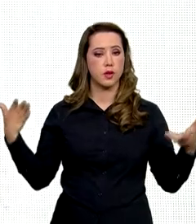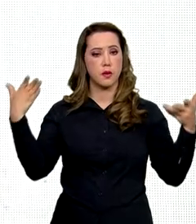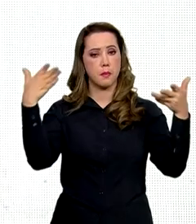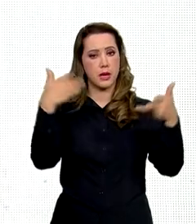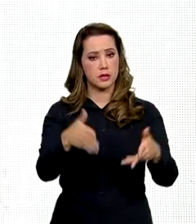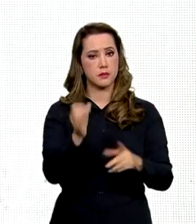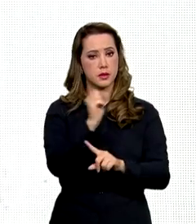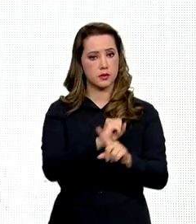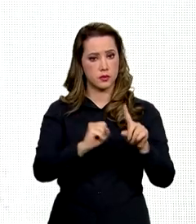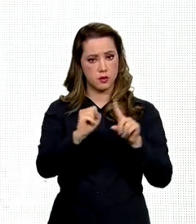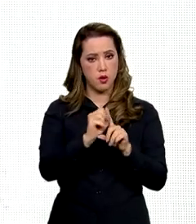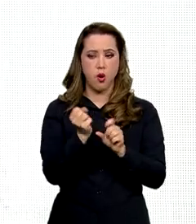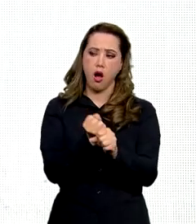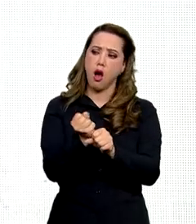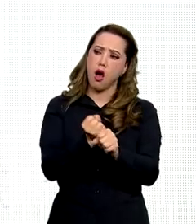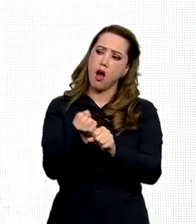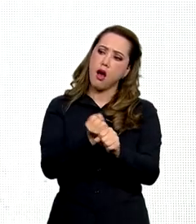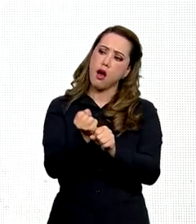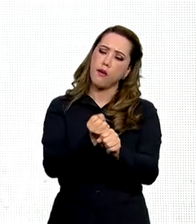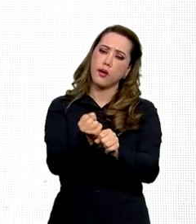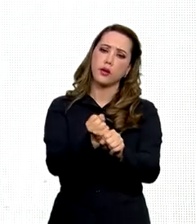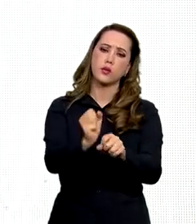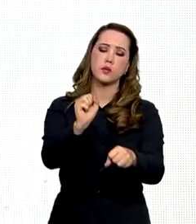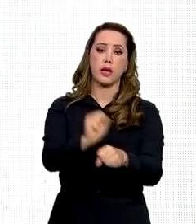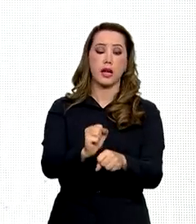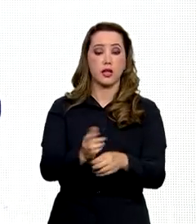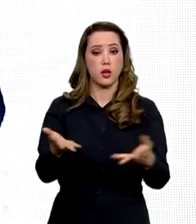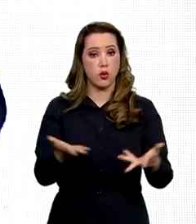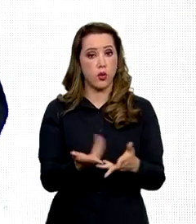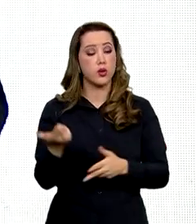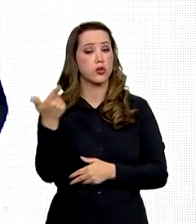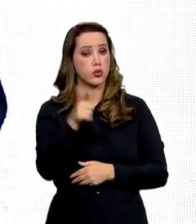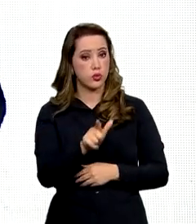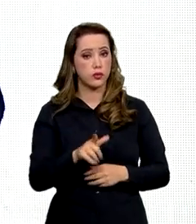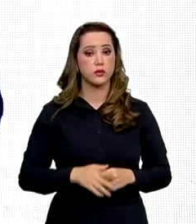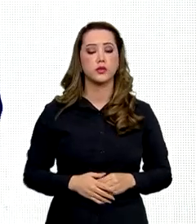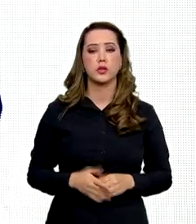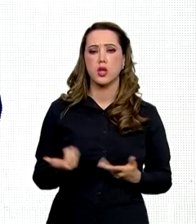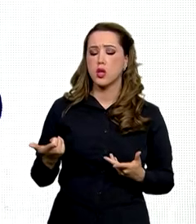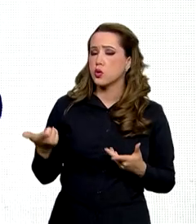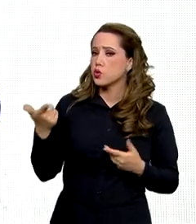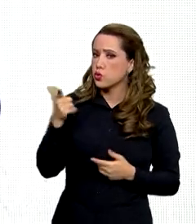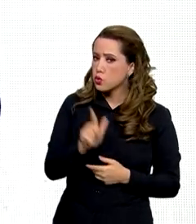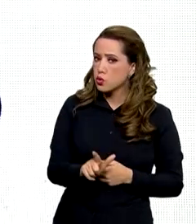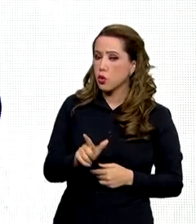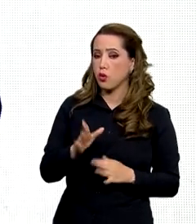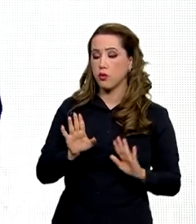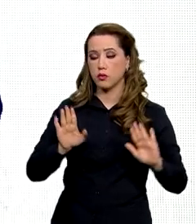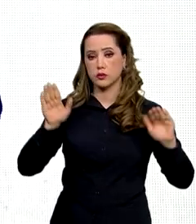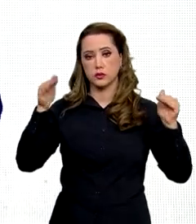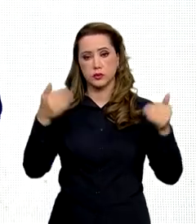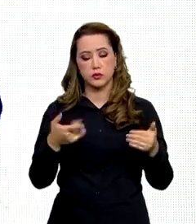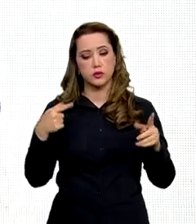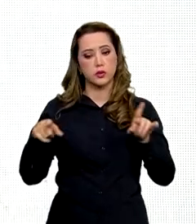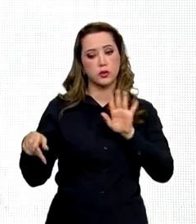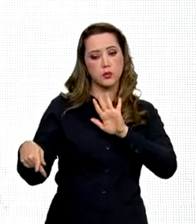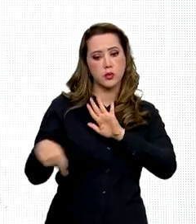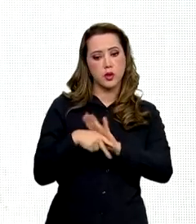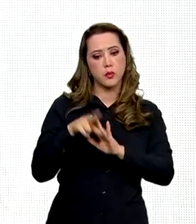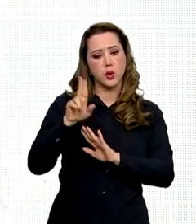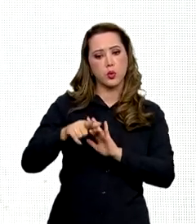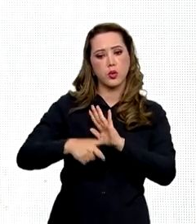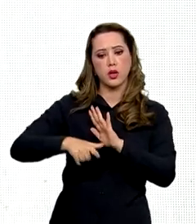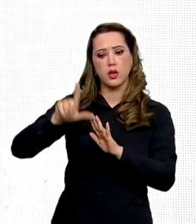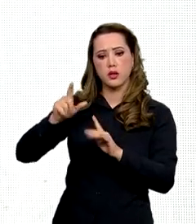que ficou por anos abandonada, está de volta. De volta a uma centralidade que nunca